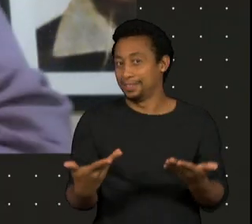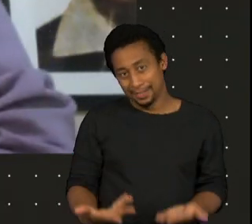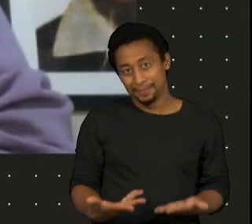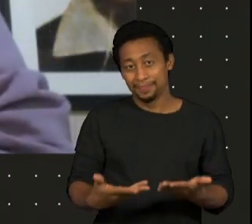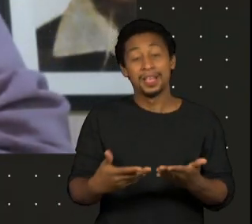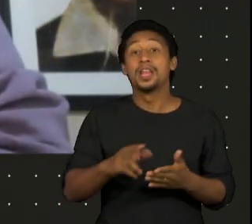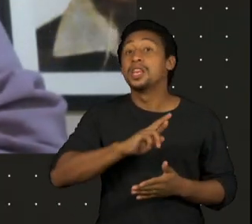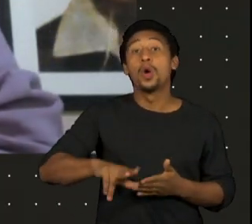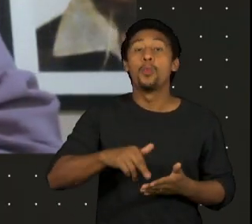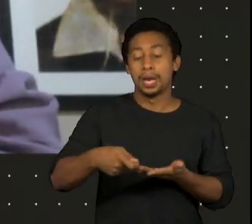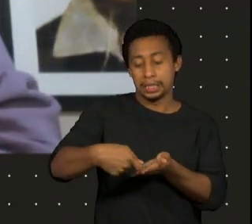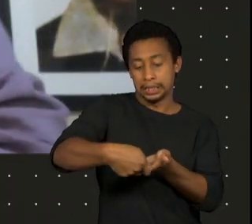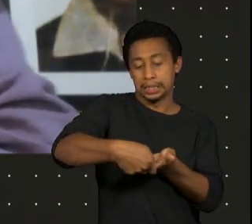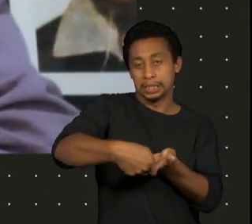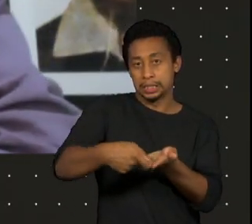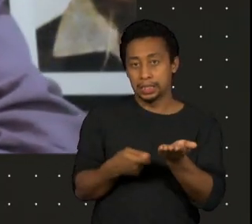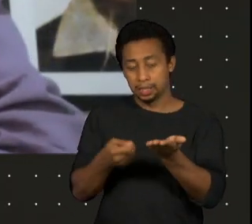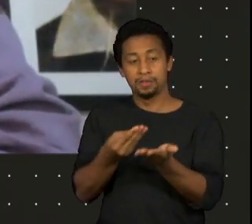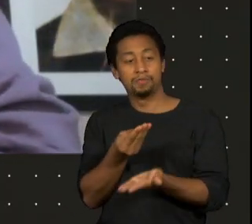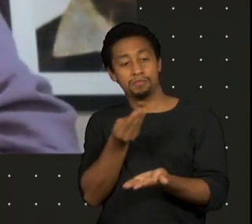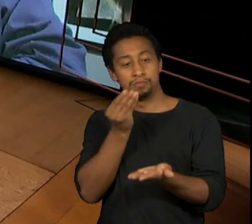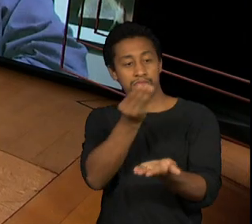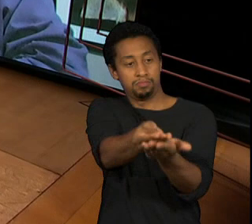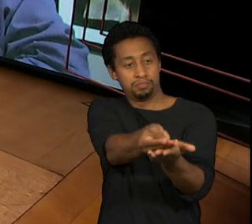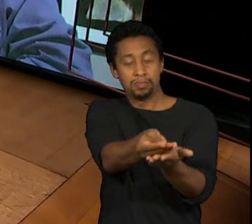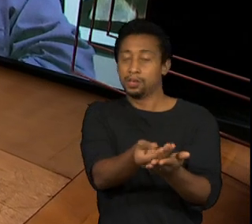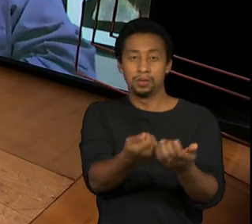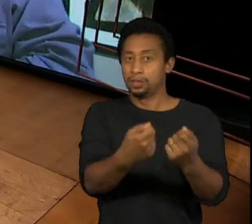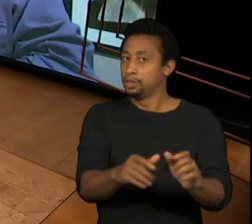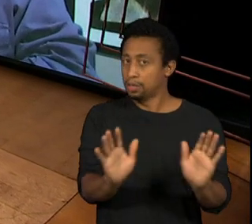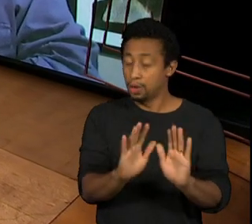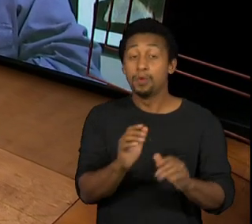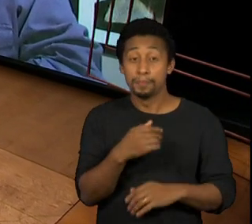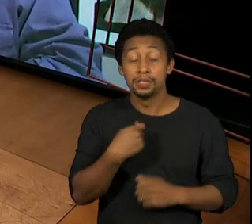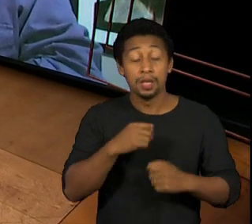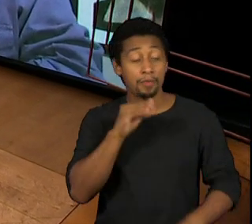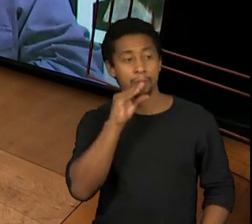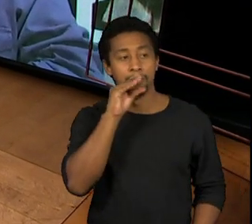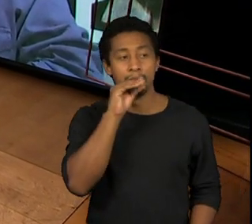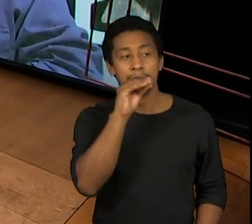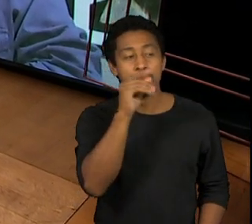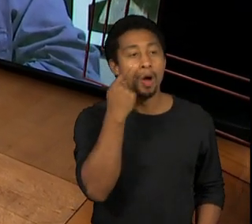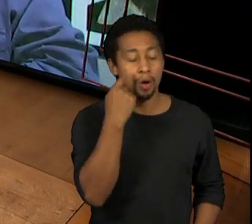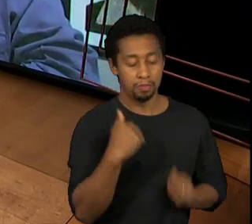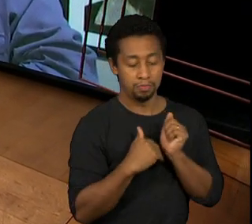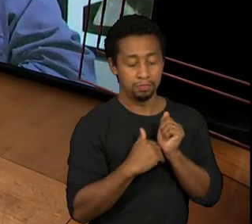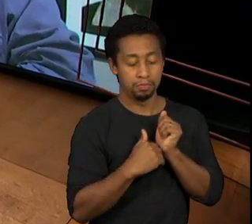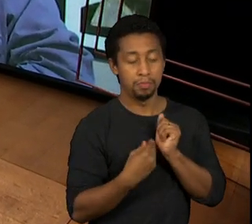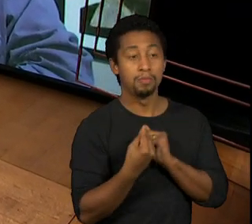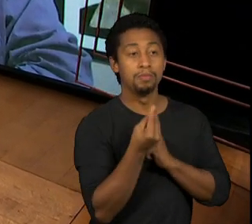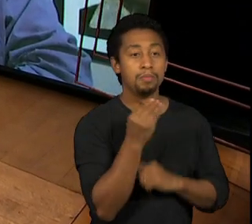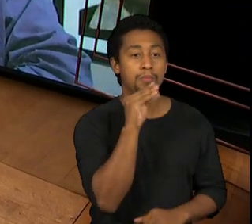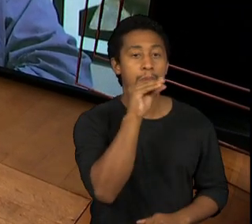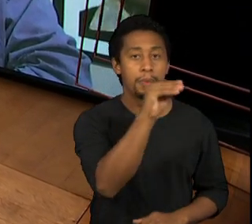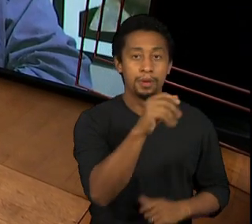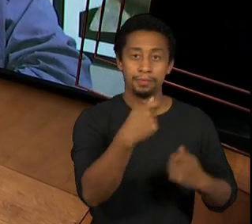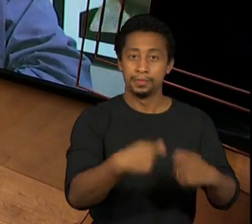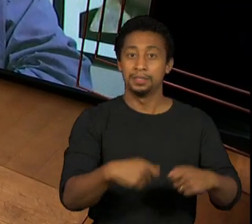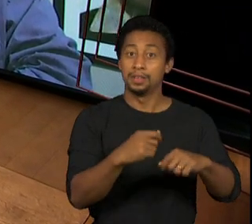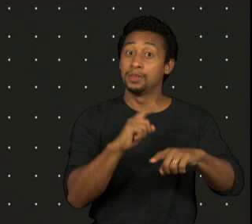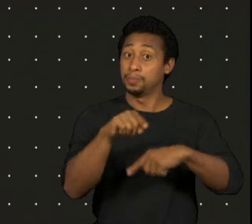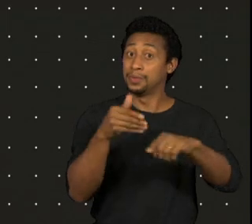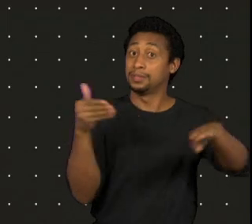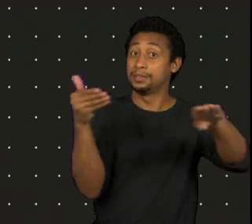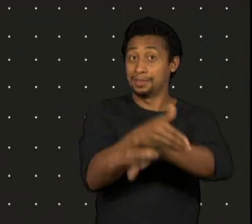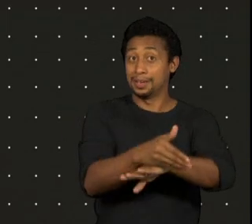ingresso que falava. O cara tinha que falar uma senha e passava e assistia. E foi muito, muito, muito sucesso. Embaixo, o Boal estava